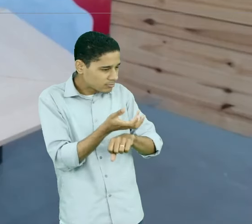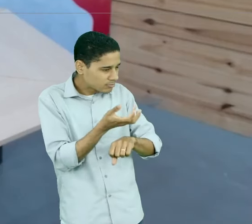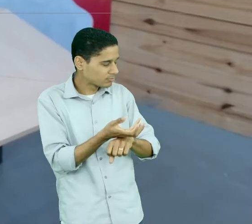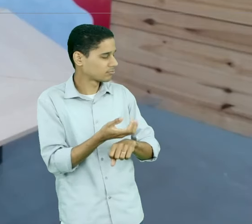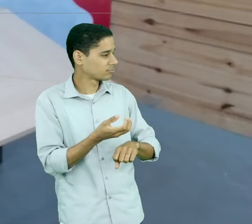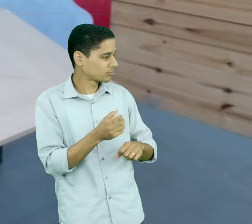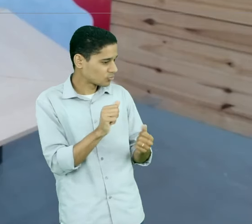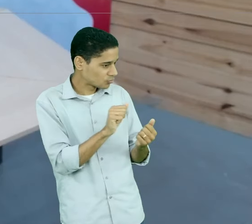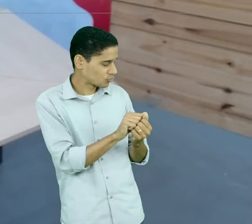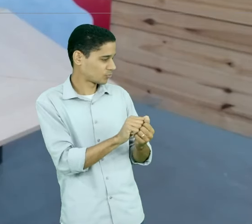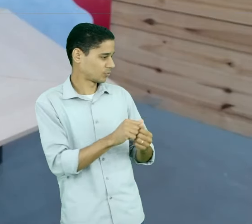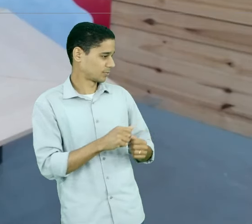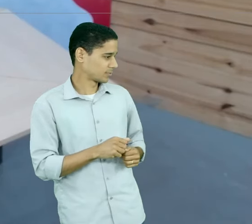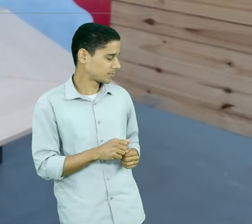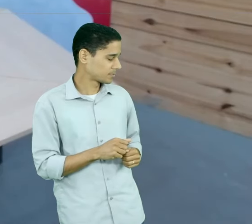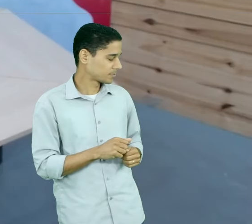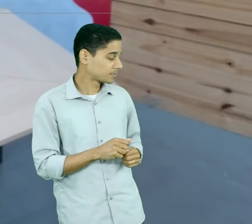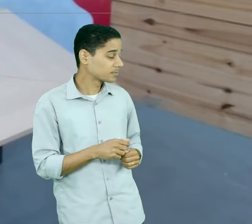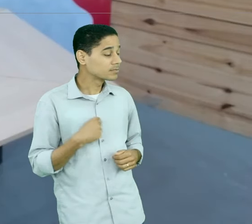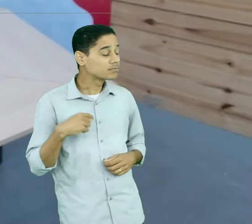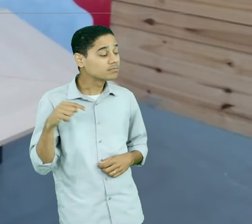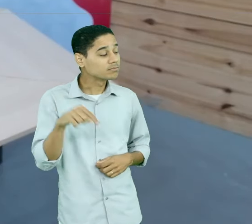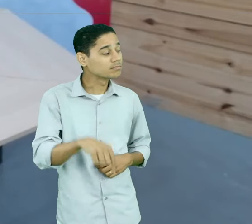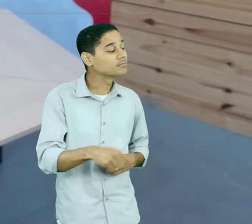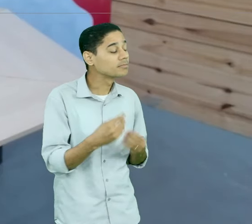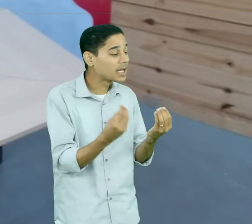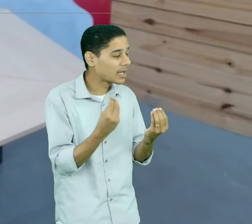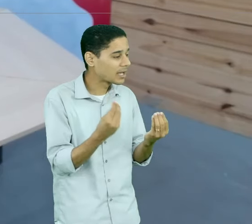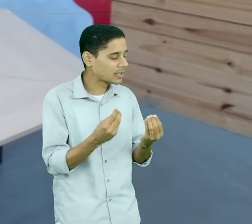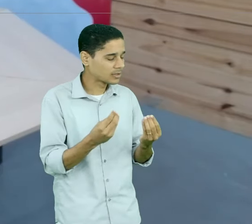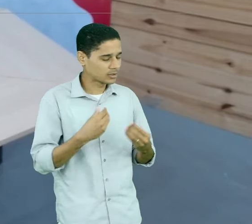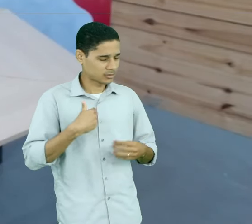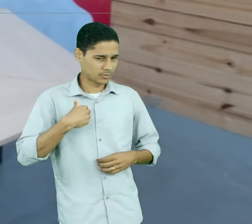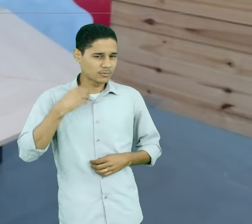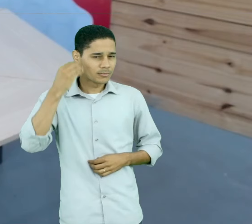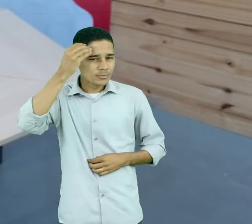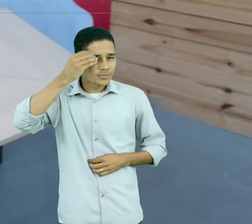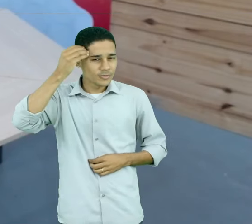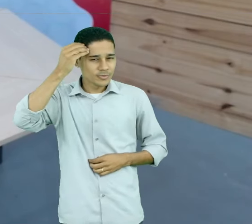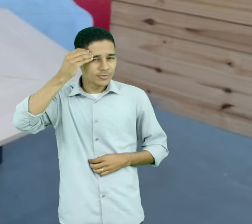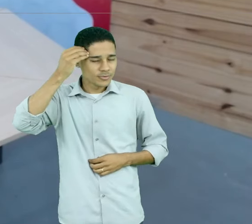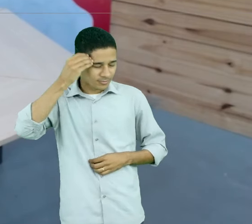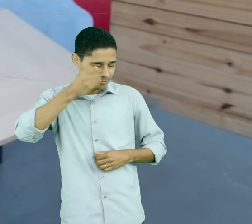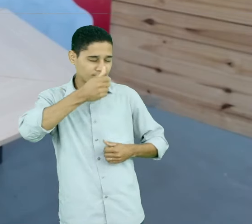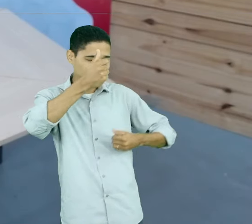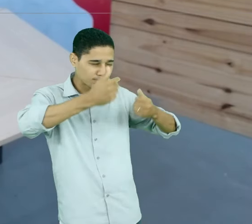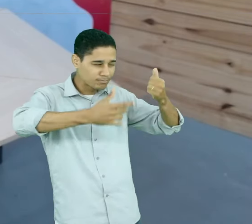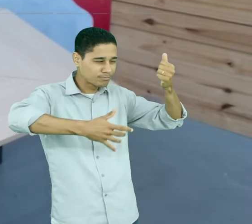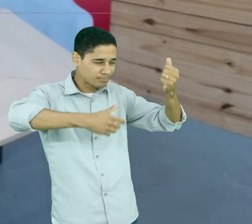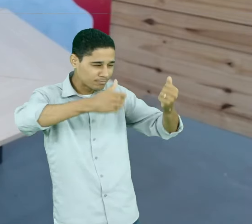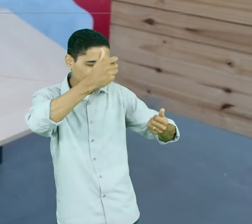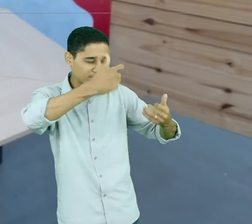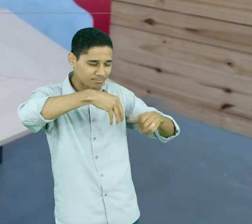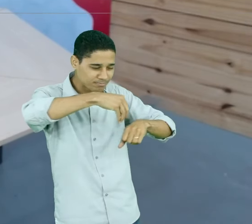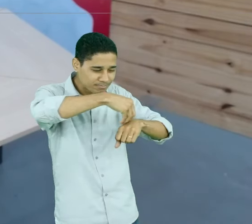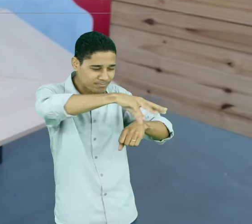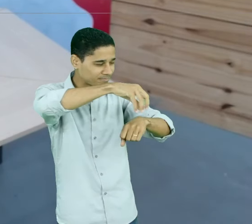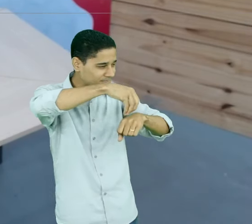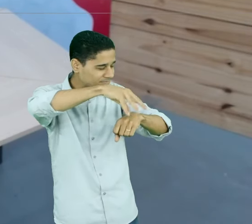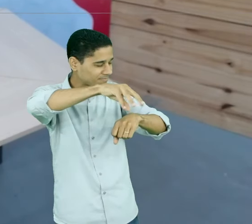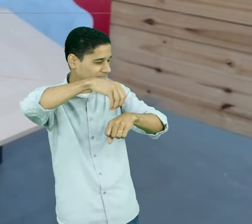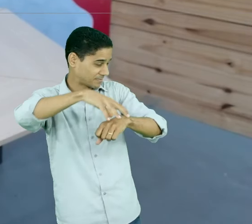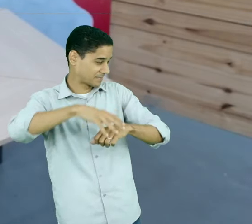estou aqui para compartilhar um pouco das nossas experiências, dos nossos conhecimentos. De modo a que